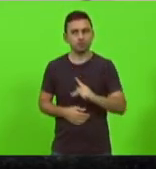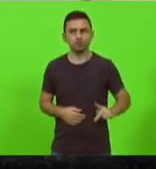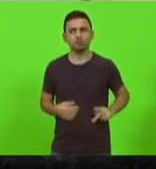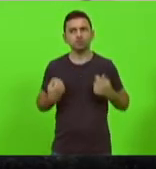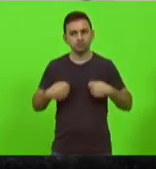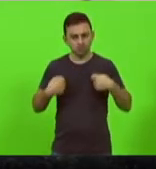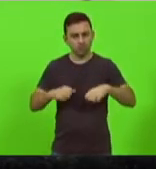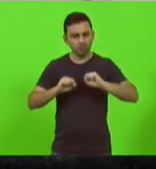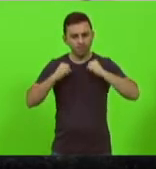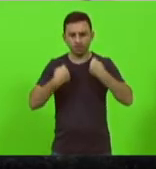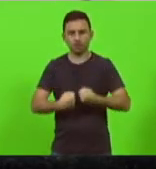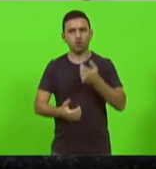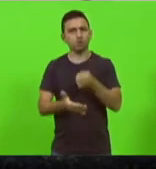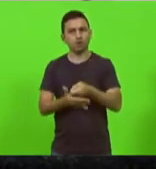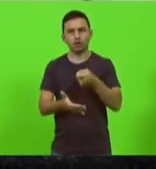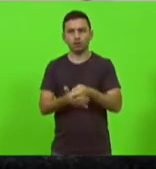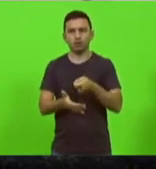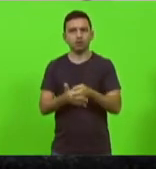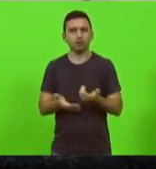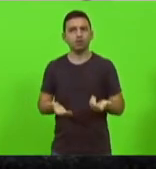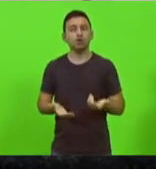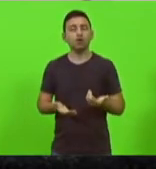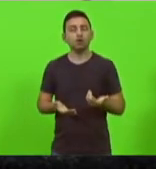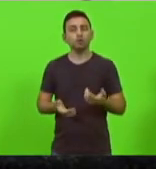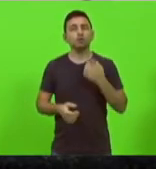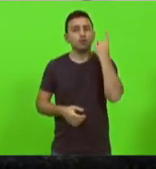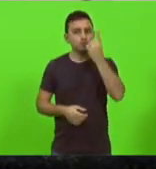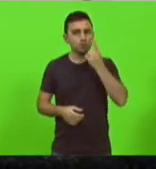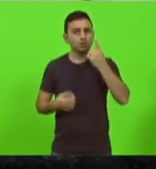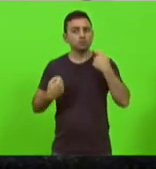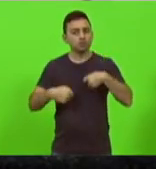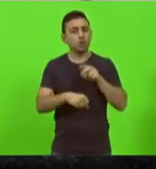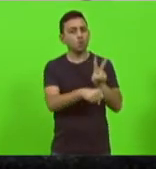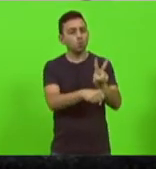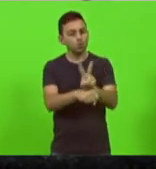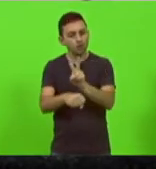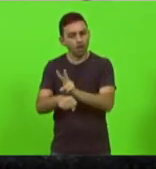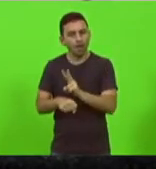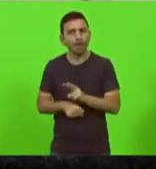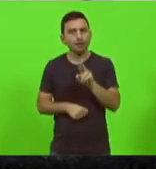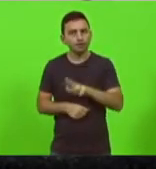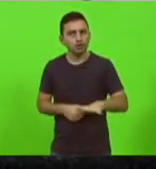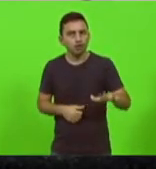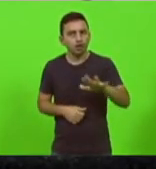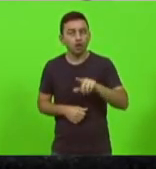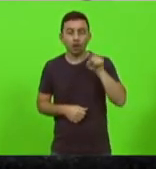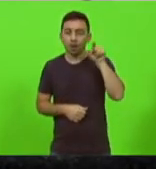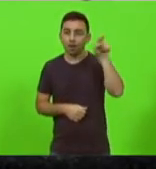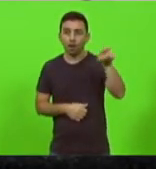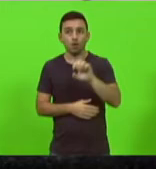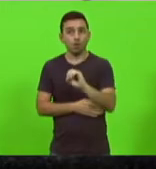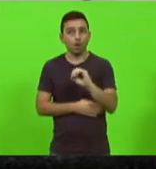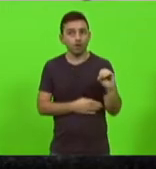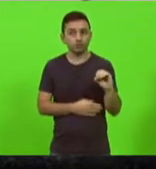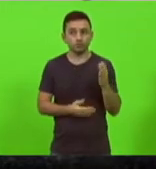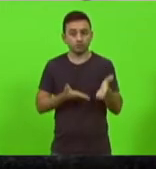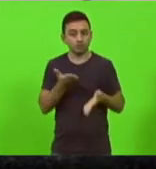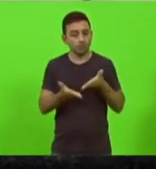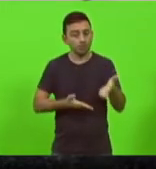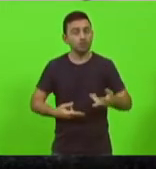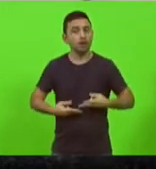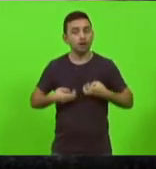e os deputados tem cuidado das suas regiões o extremo oeste não tinha tratamento câncer